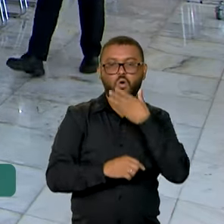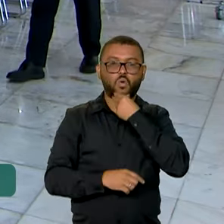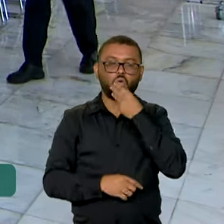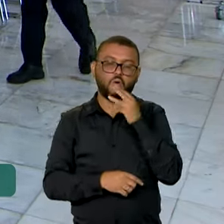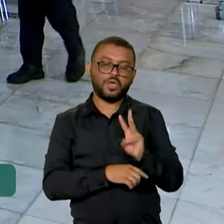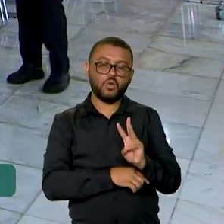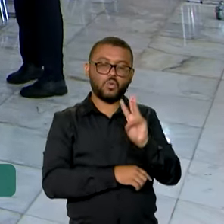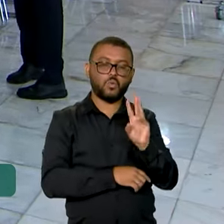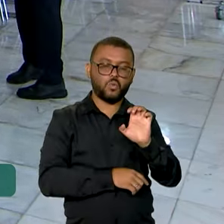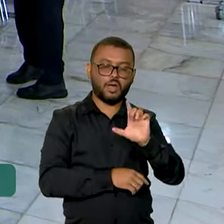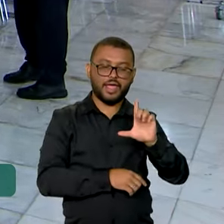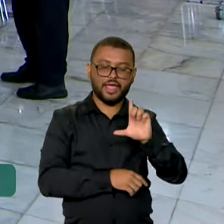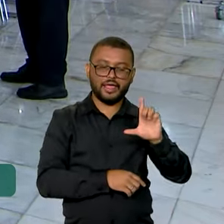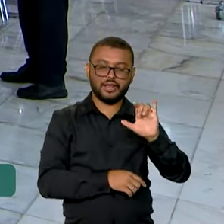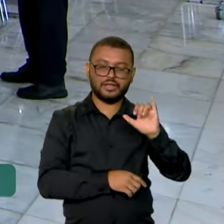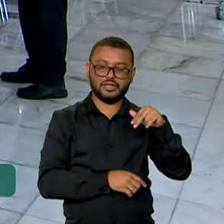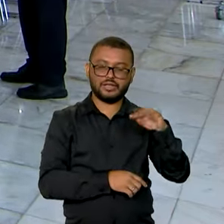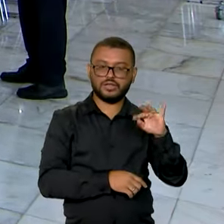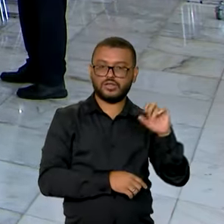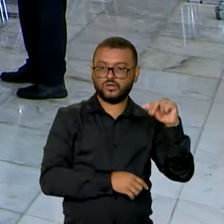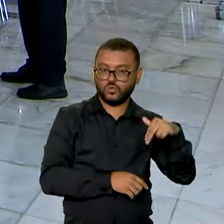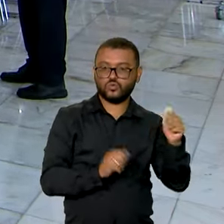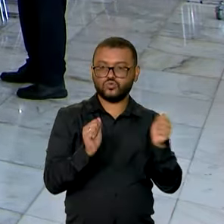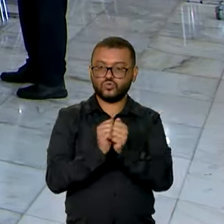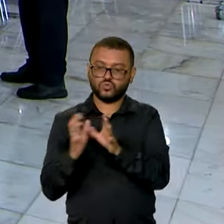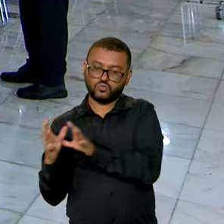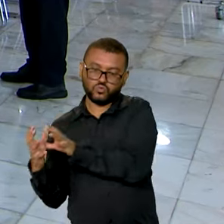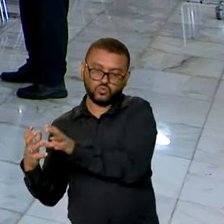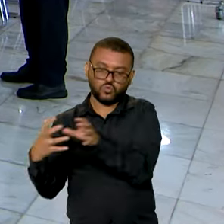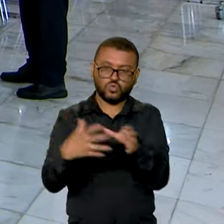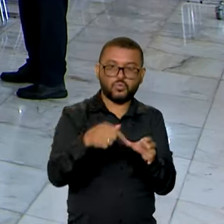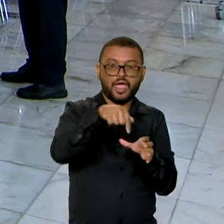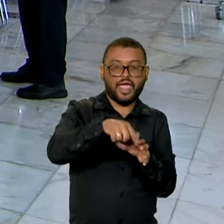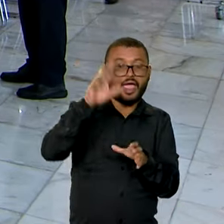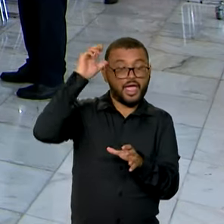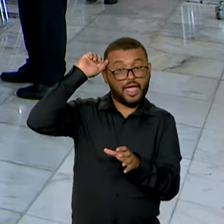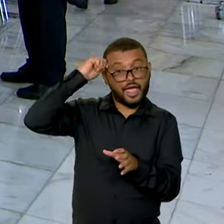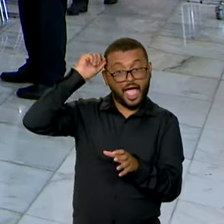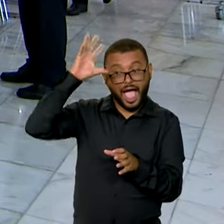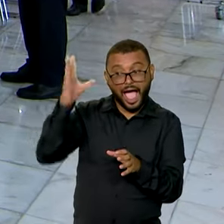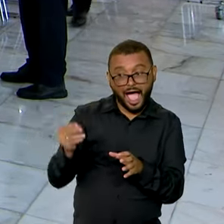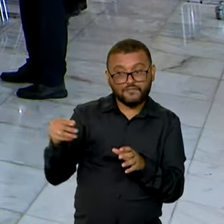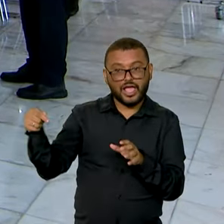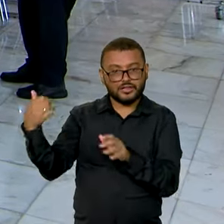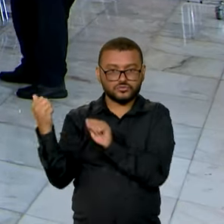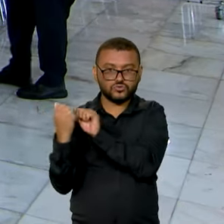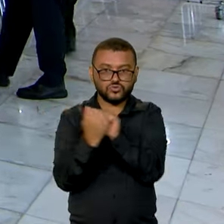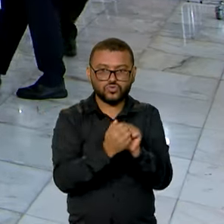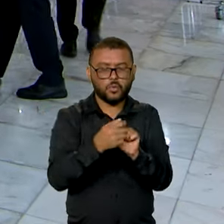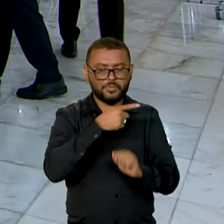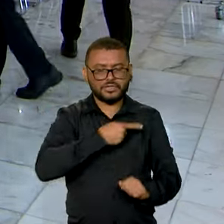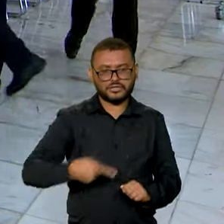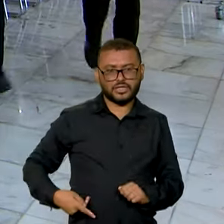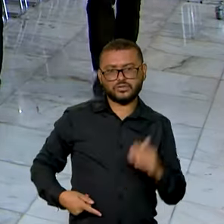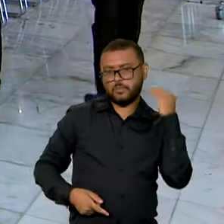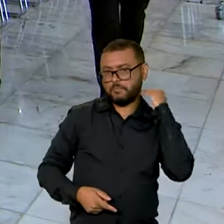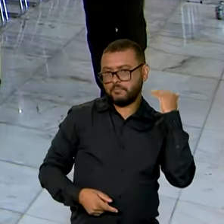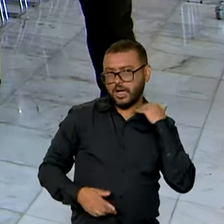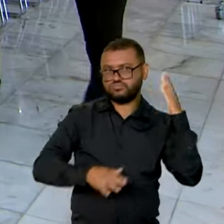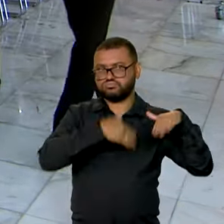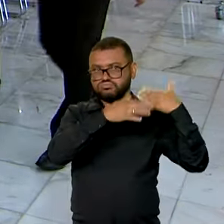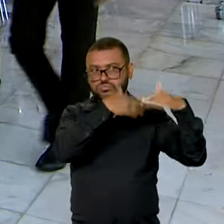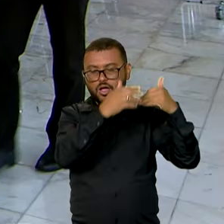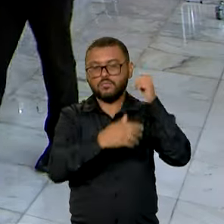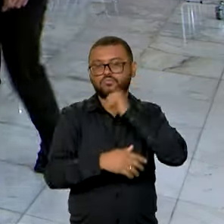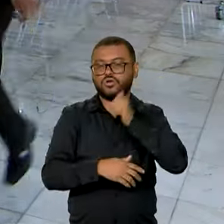César Lima, e recebe integrantes de uma comitiva da África, o presidente do Banco Africano de Desenvolvimento e a